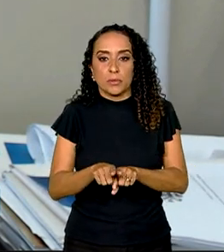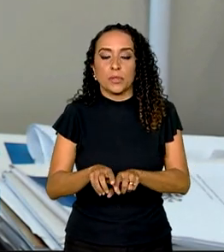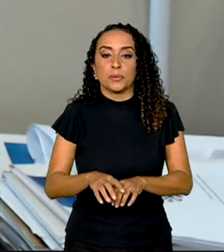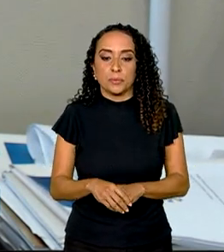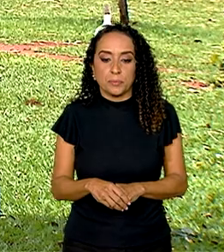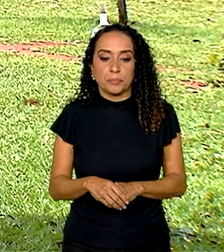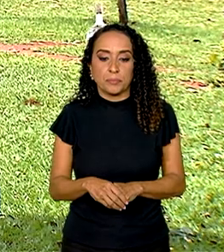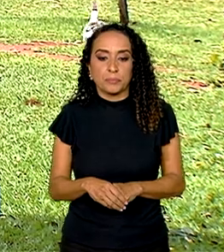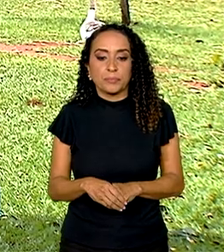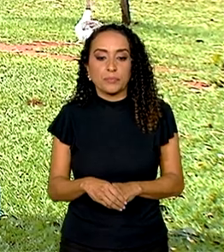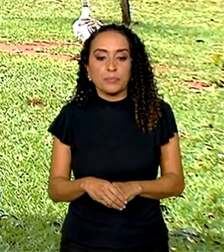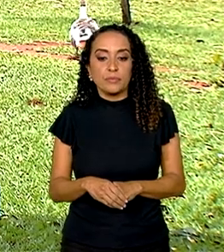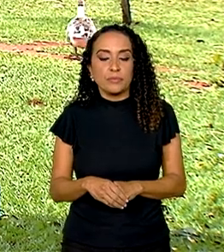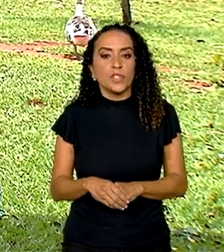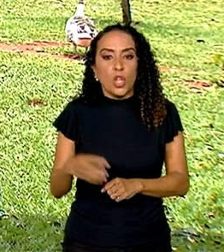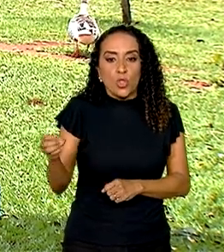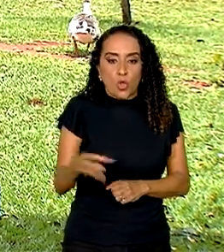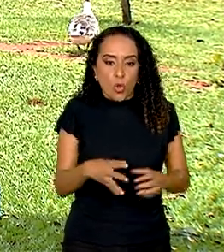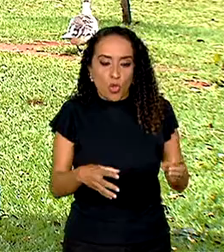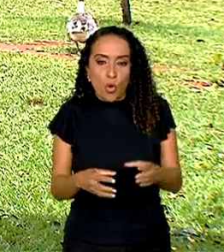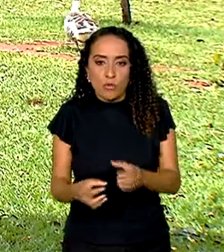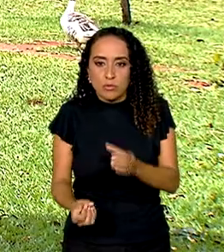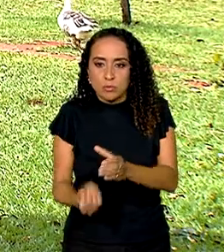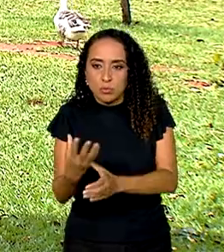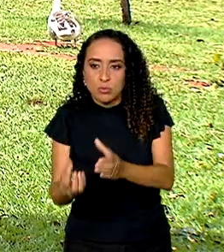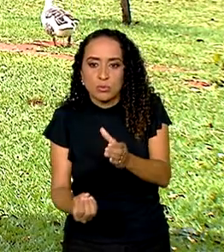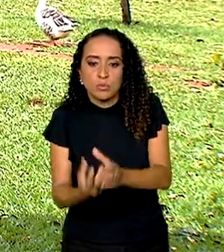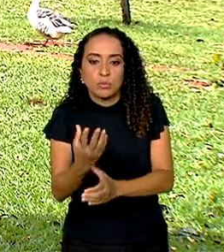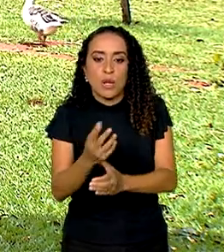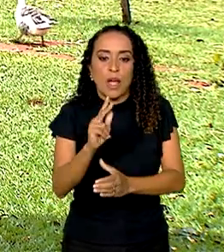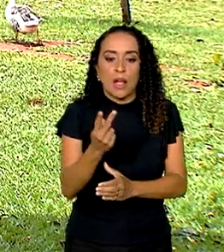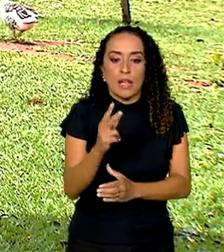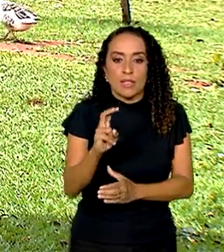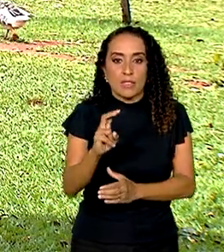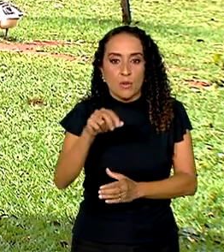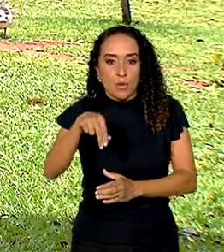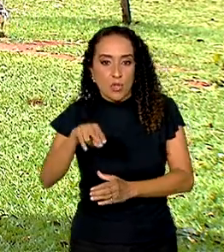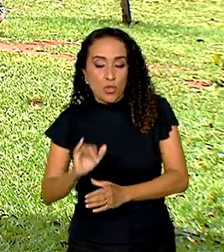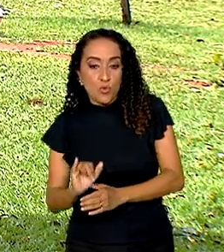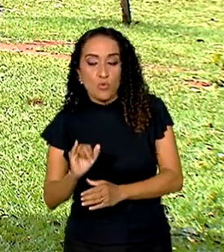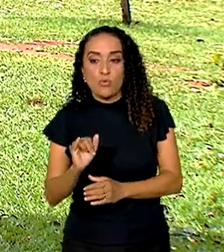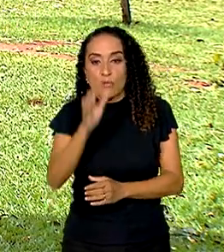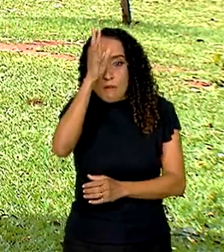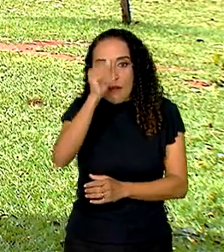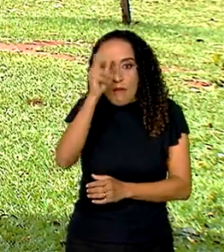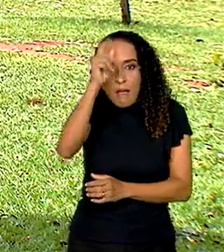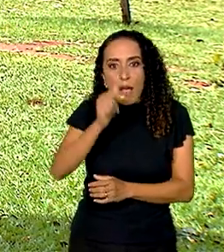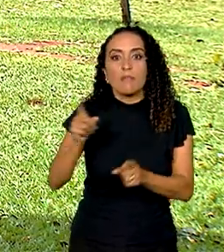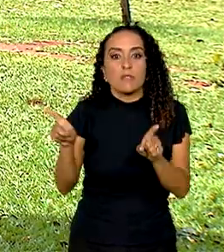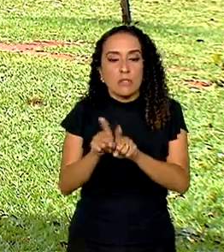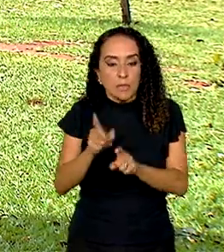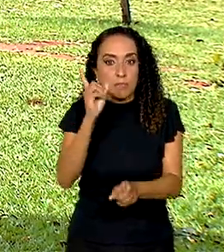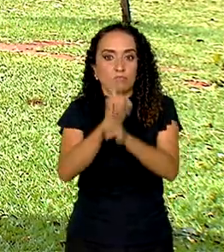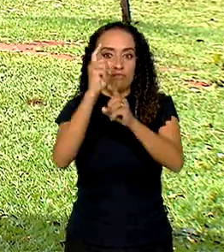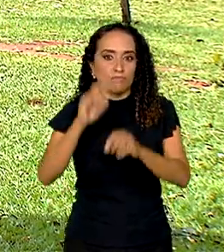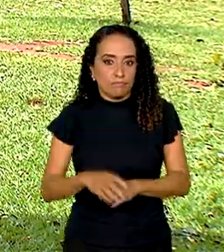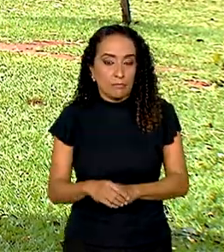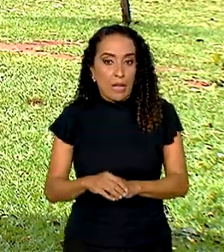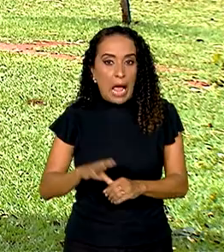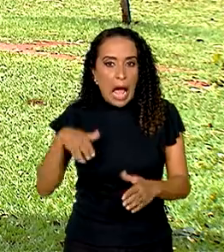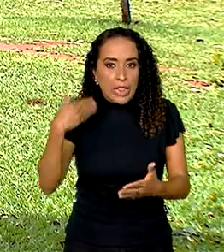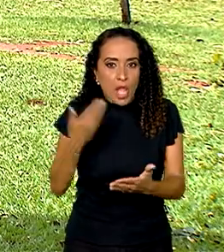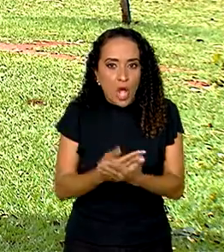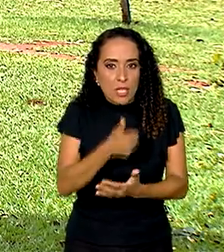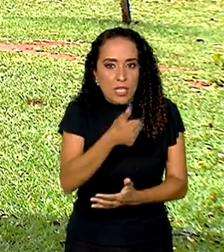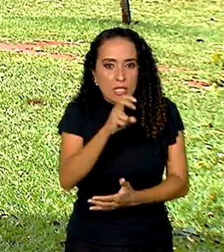influência aviária. E novos focos do vírus H5N1 em aves silvestres foram detectados. Até agora